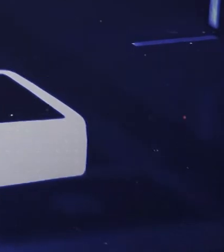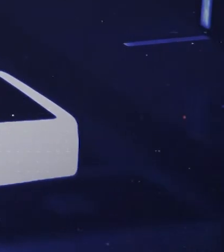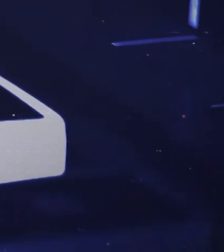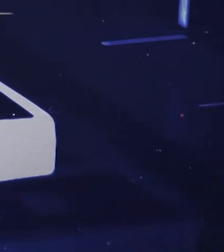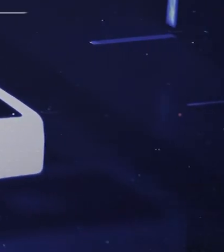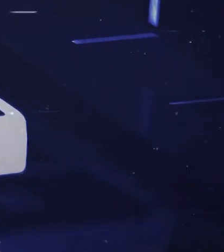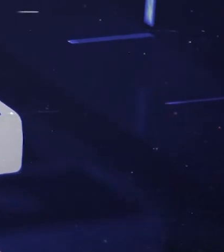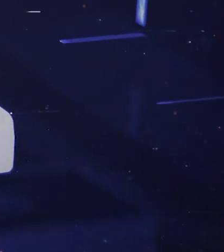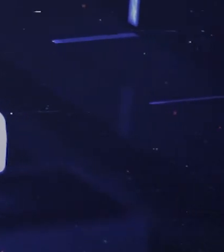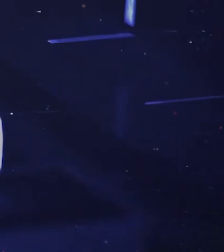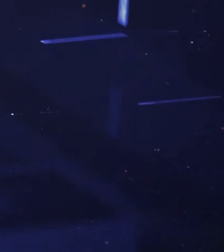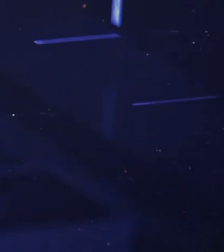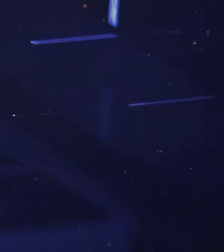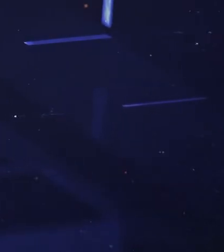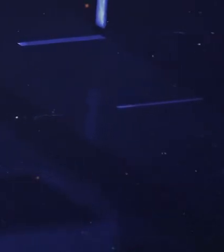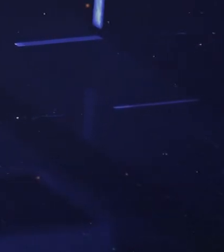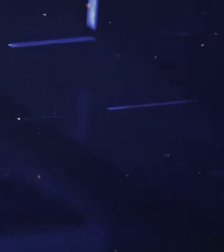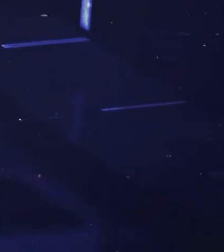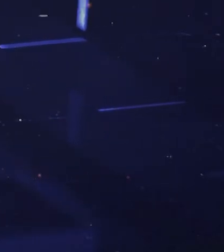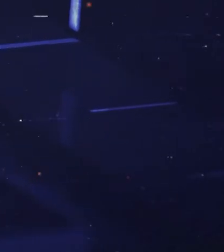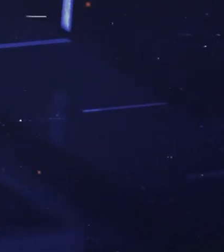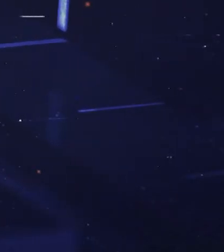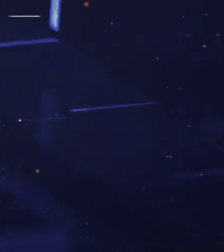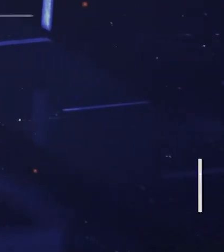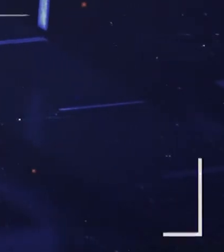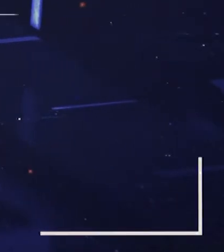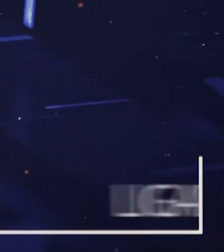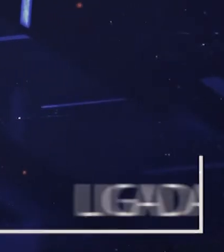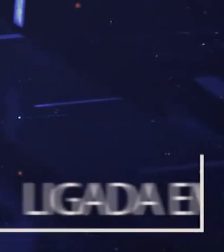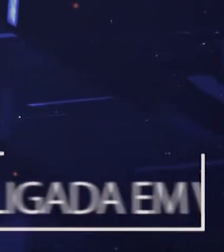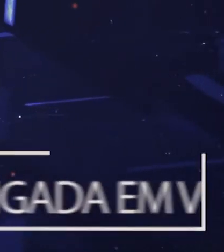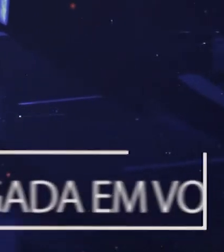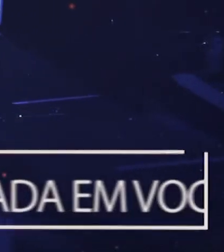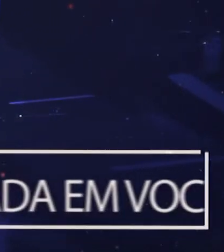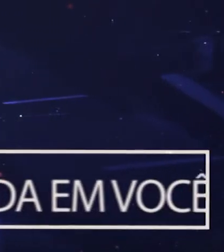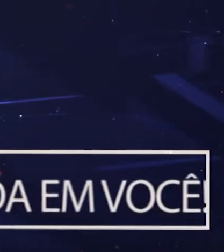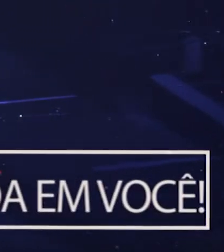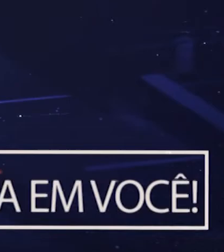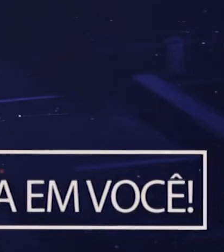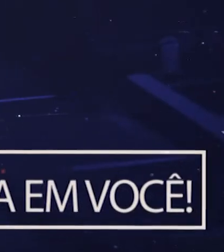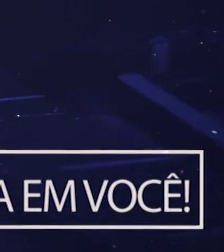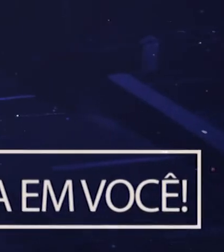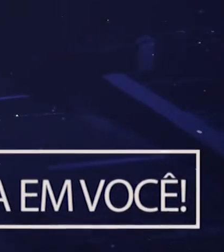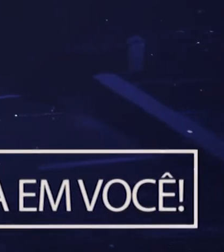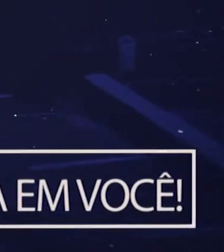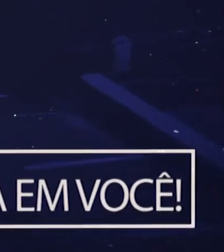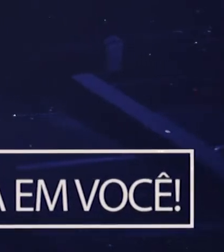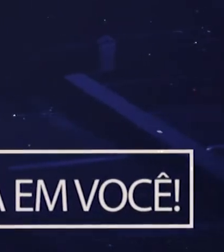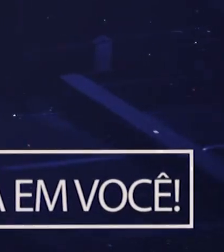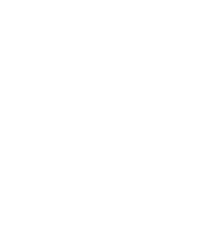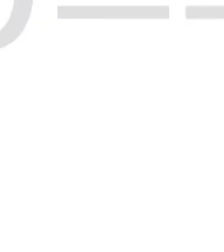95,9 A Universidade Federal de Roraima Ligada em você